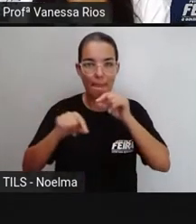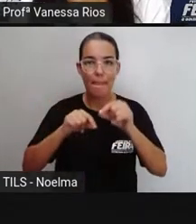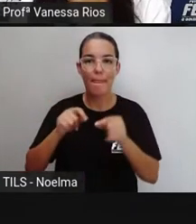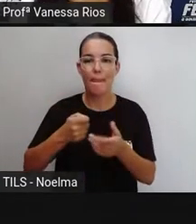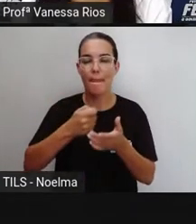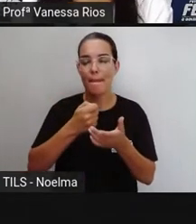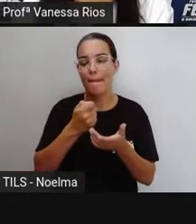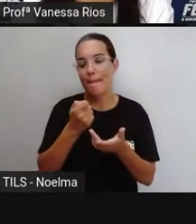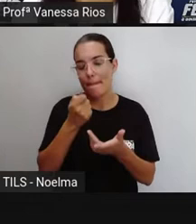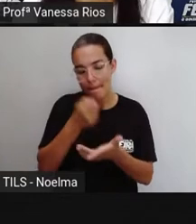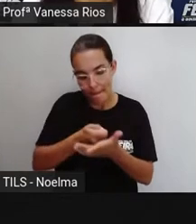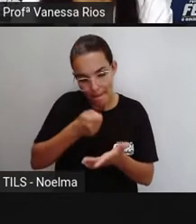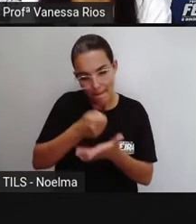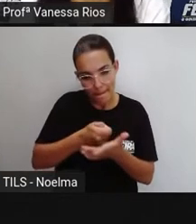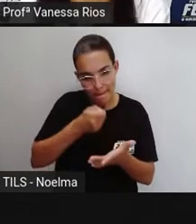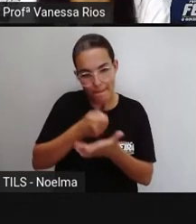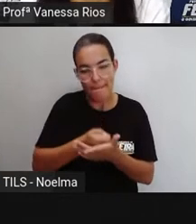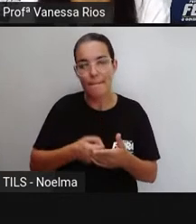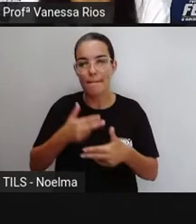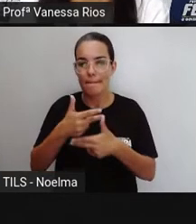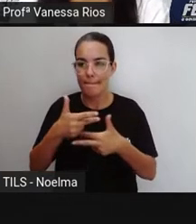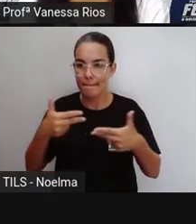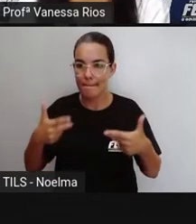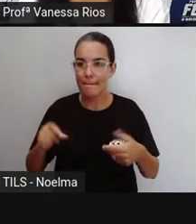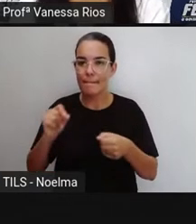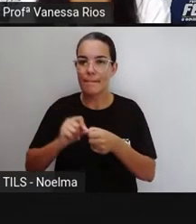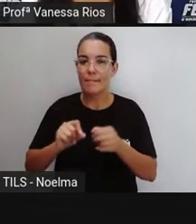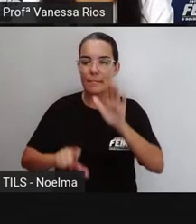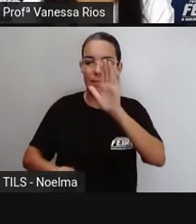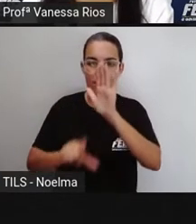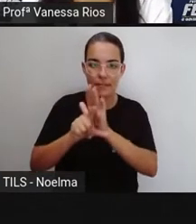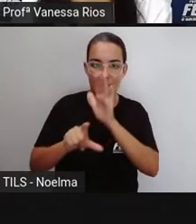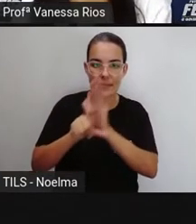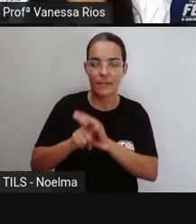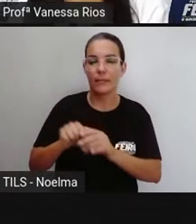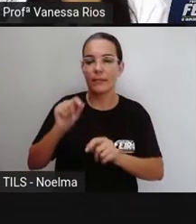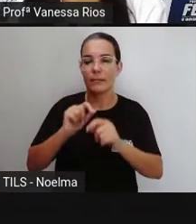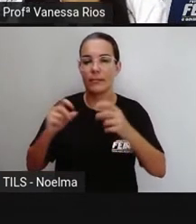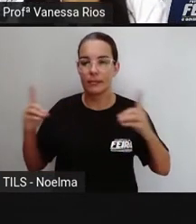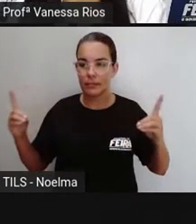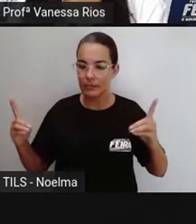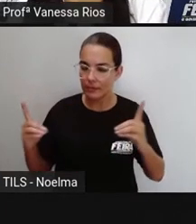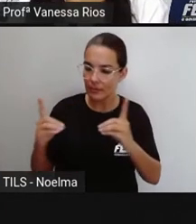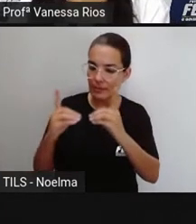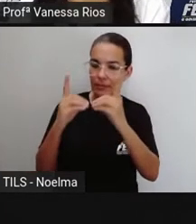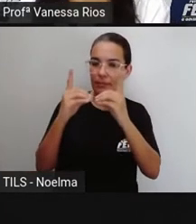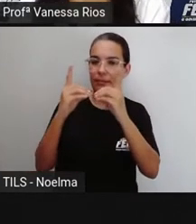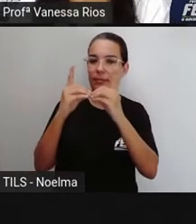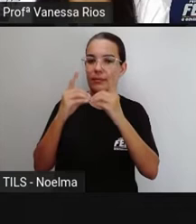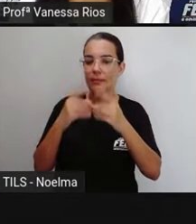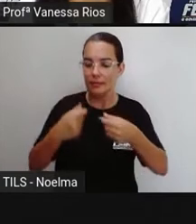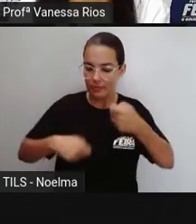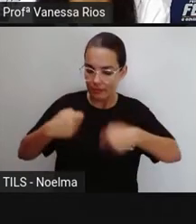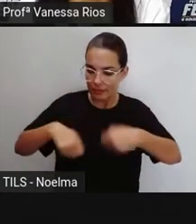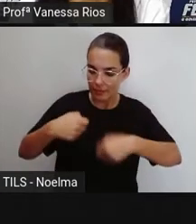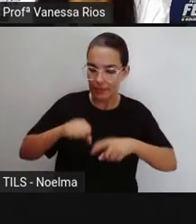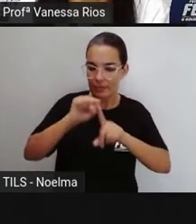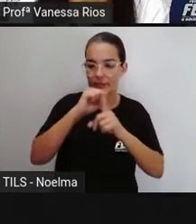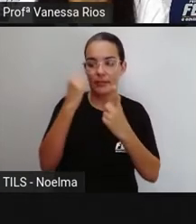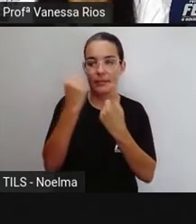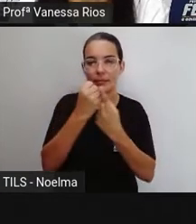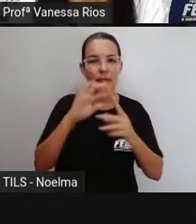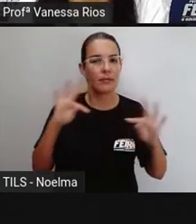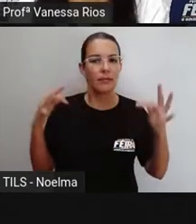ativamente das ações que vão compor o atendimento às necessidades sociais de toda a